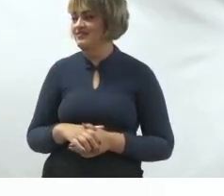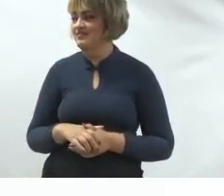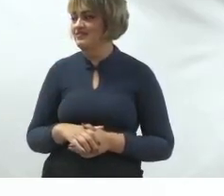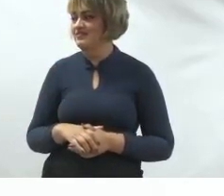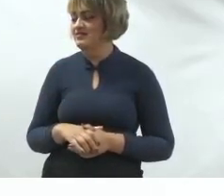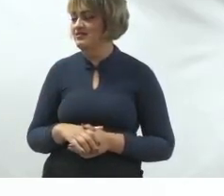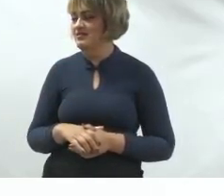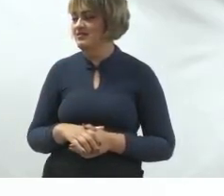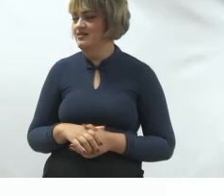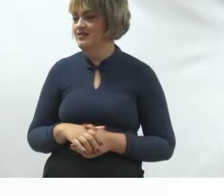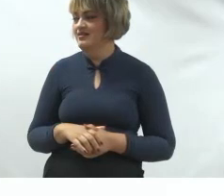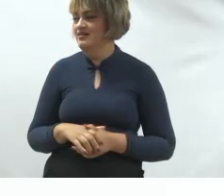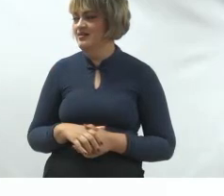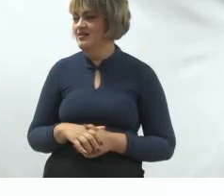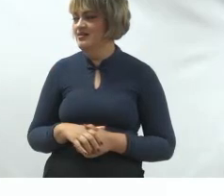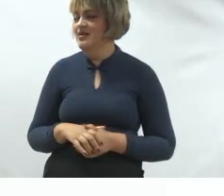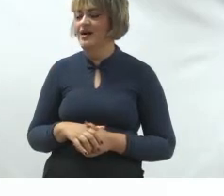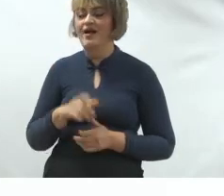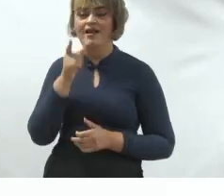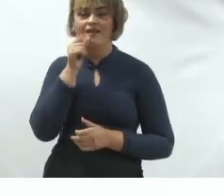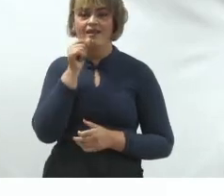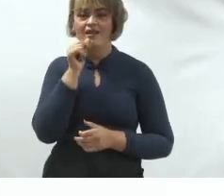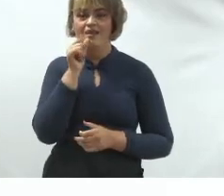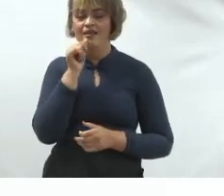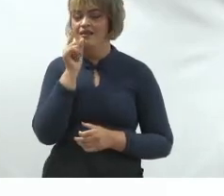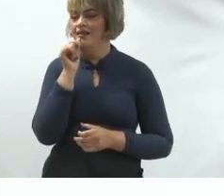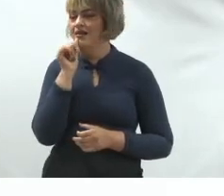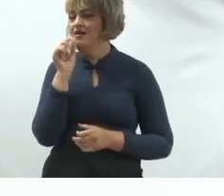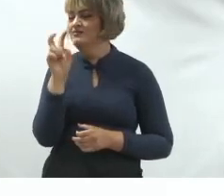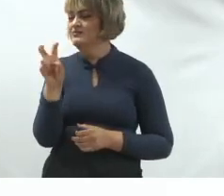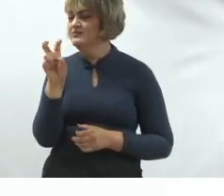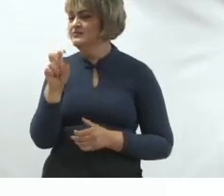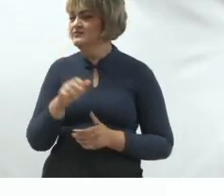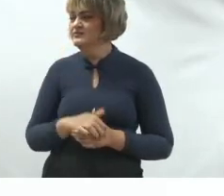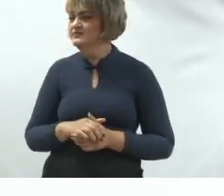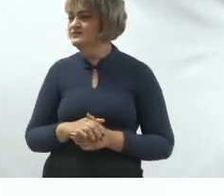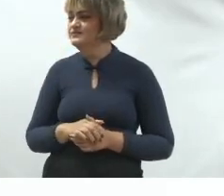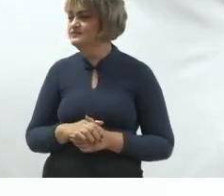Bem, olha só. Cinco lápis de escrever.